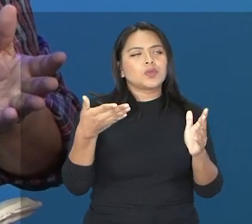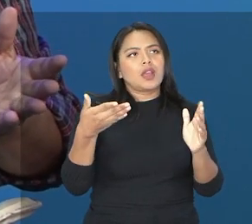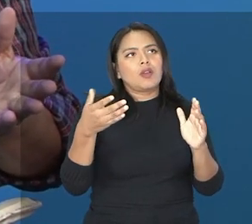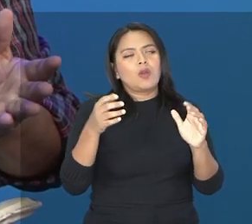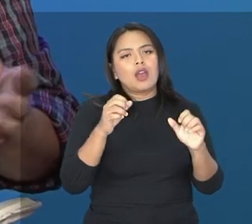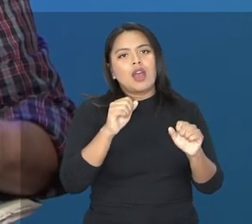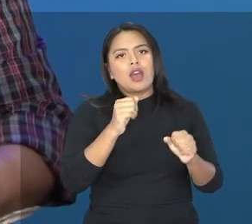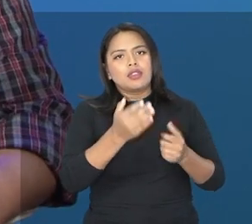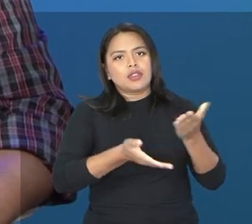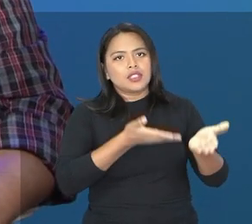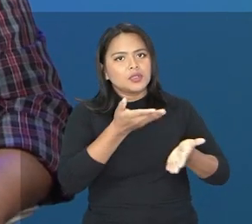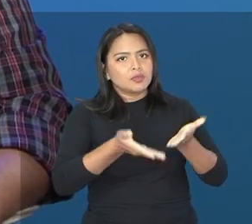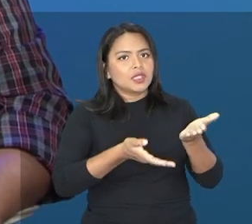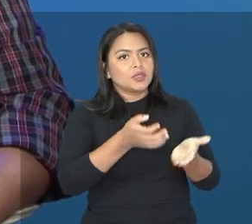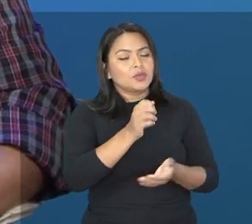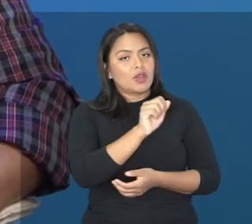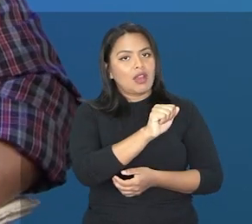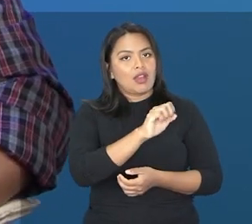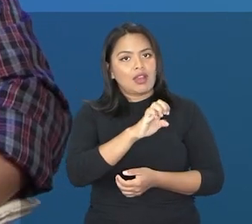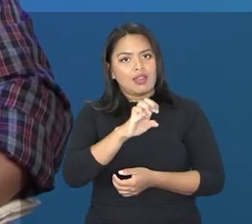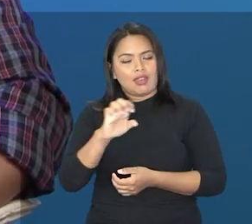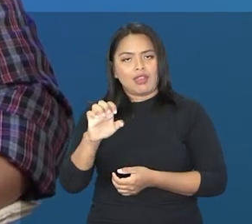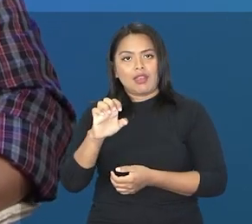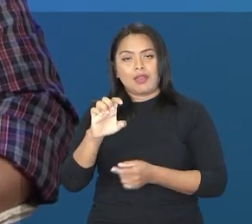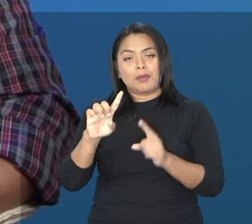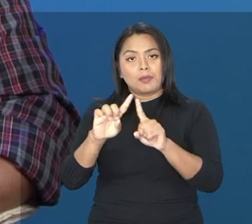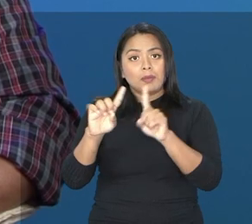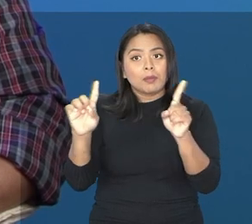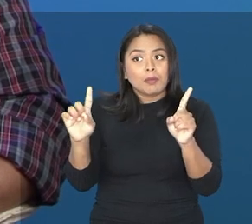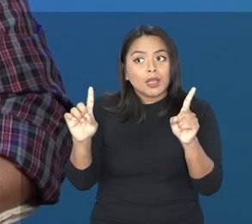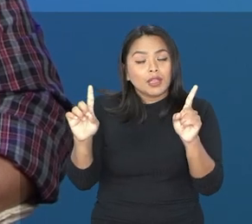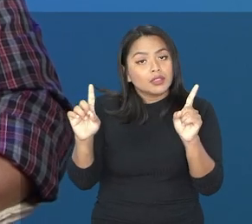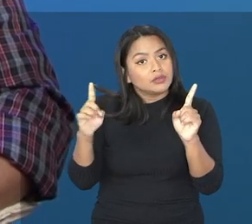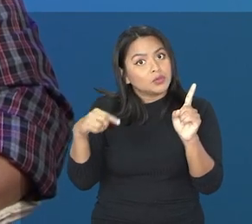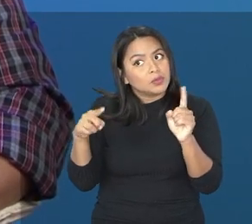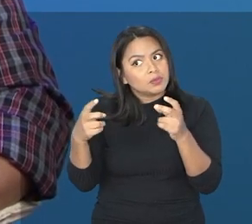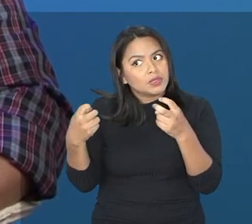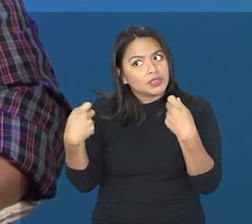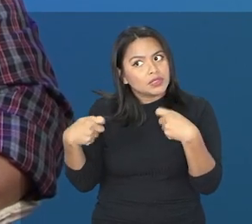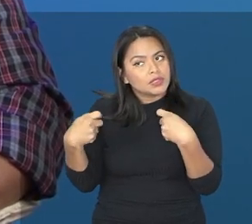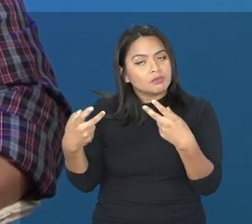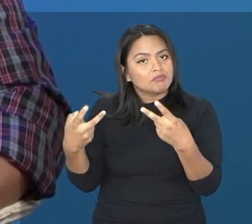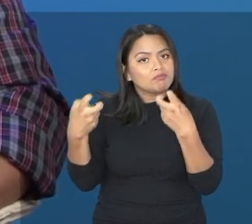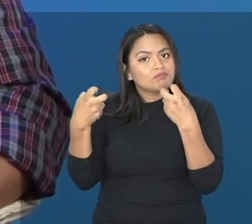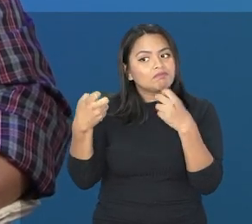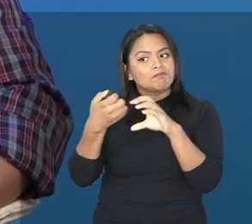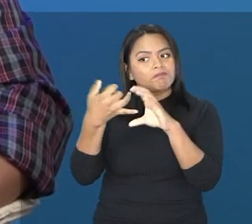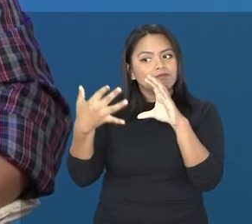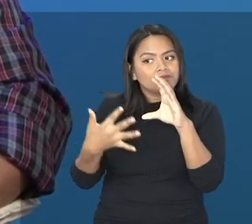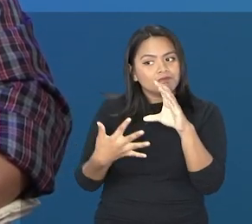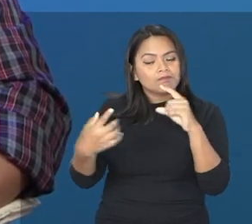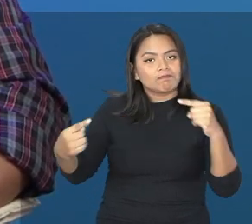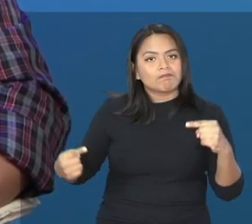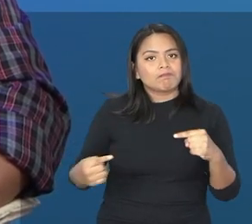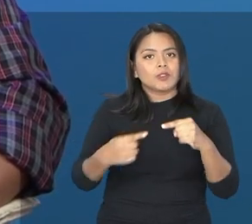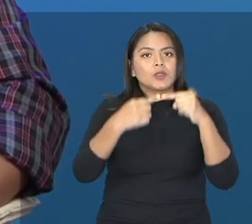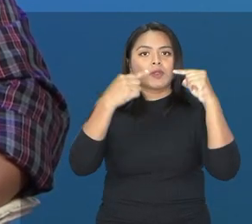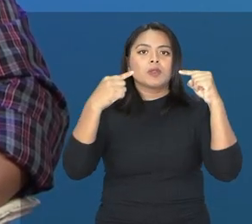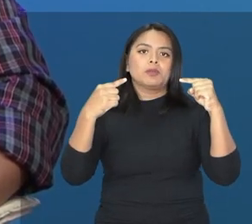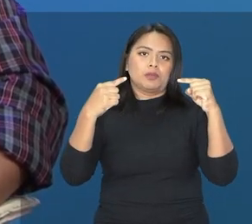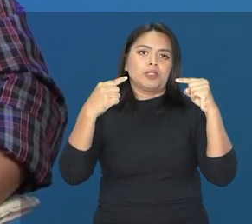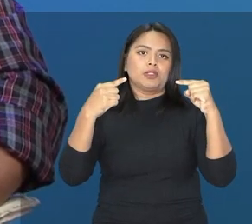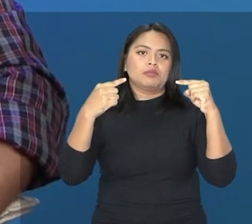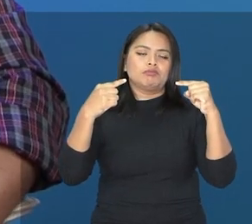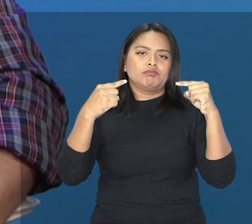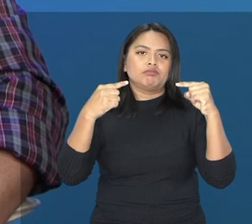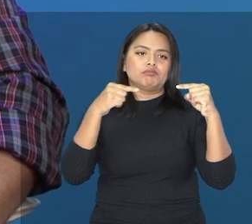especializado desde que nós reconheçamos que ele está dentro das características desejáveis